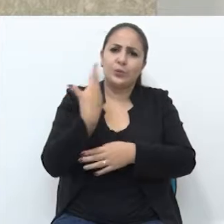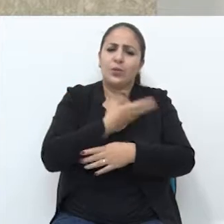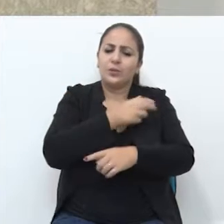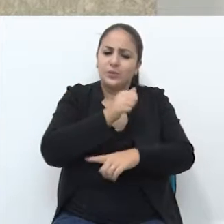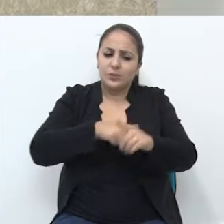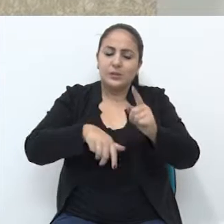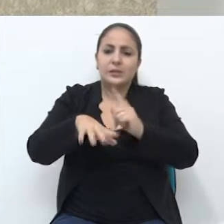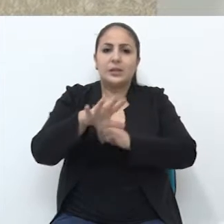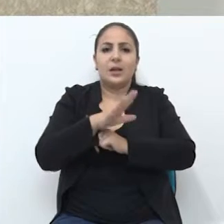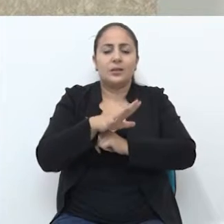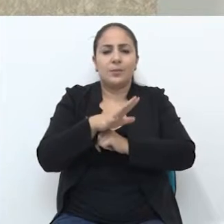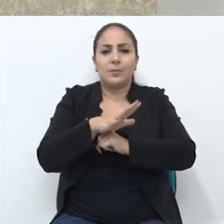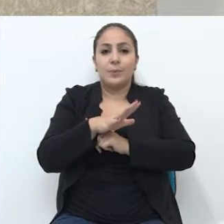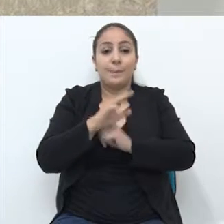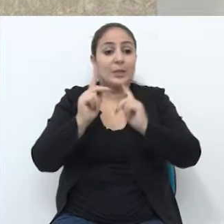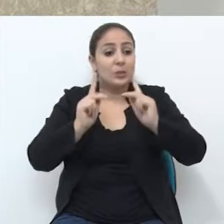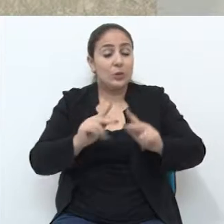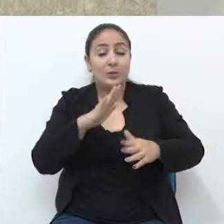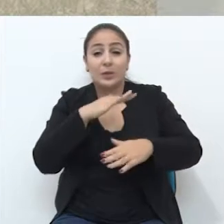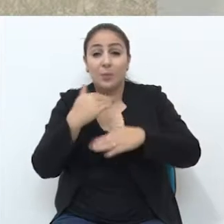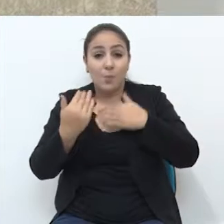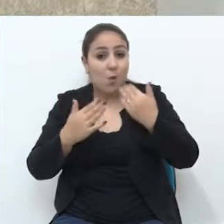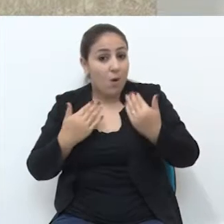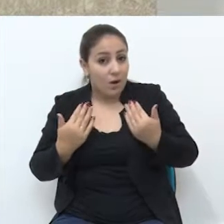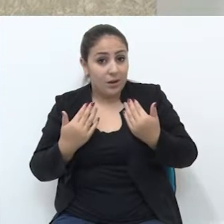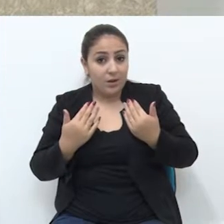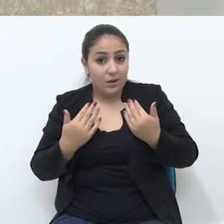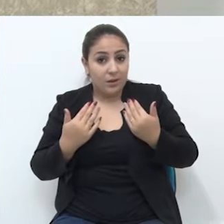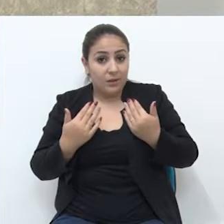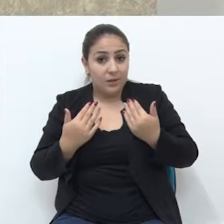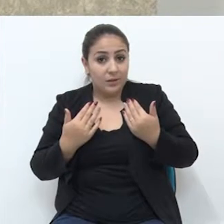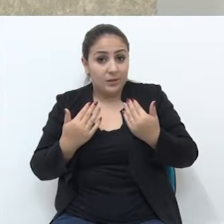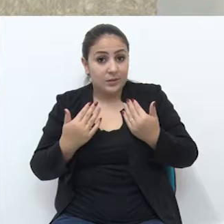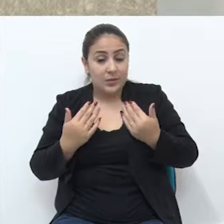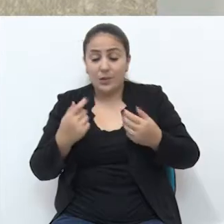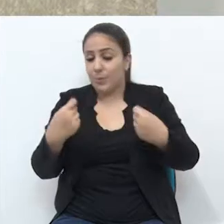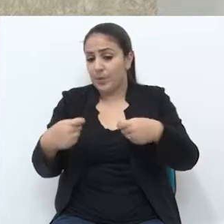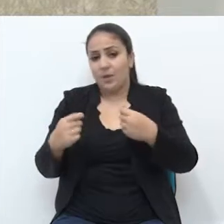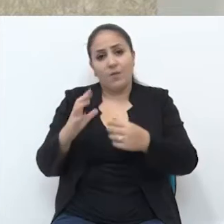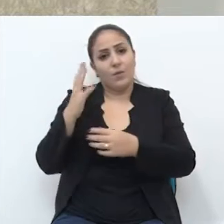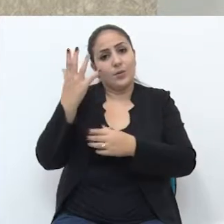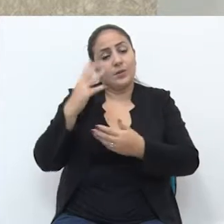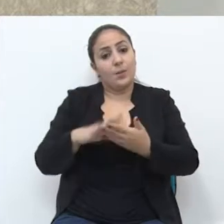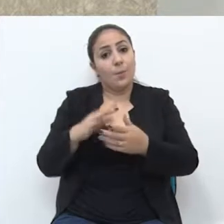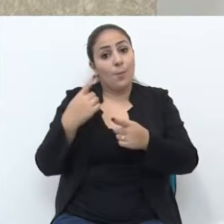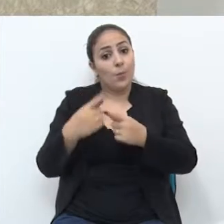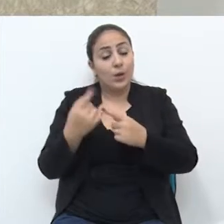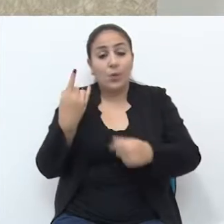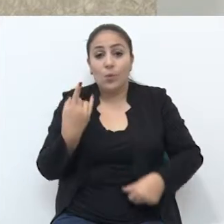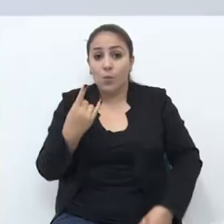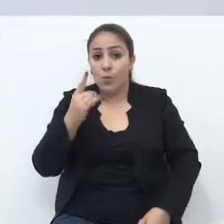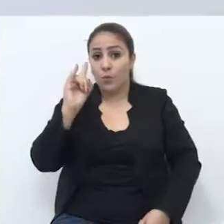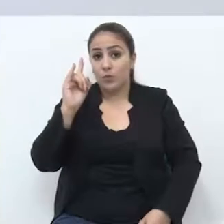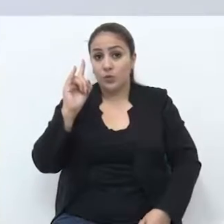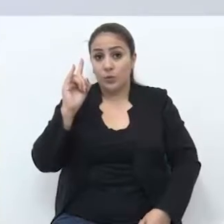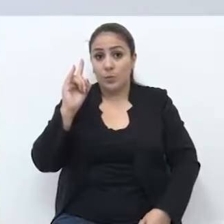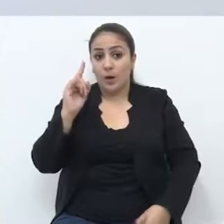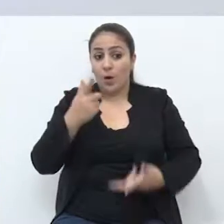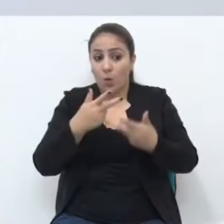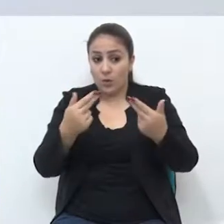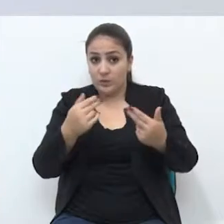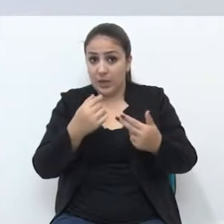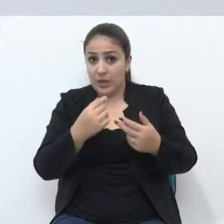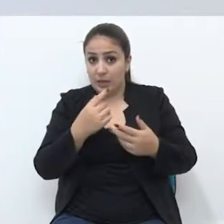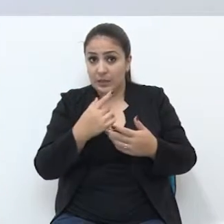sociedade, mortes essas que não deveriam acontecer. Porque o último sacrifício que Deus